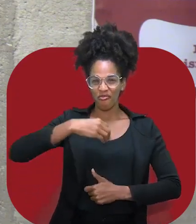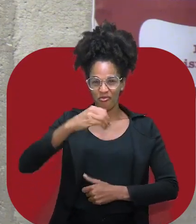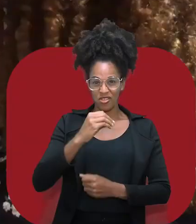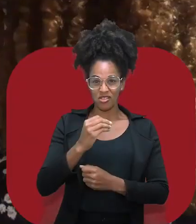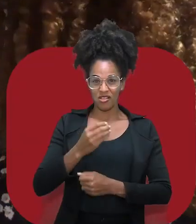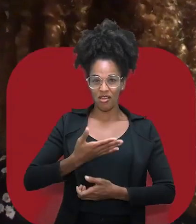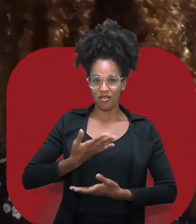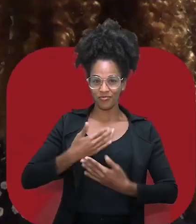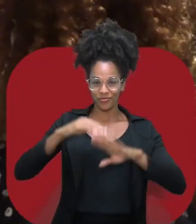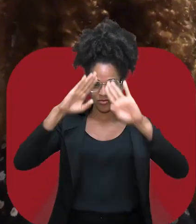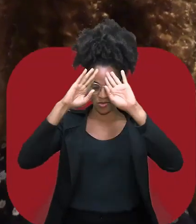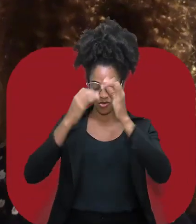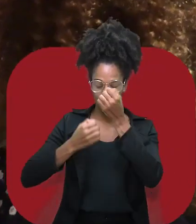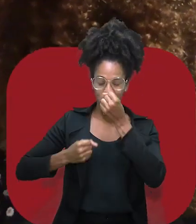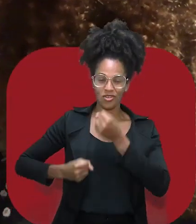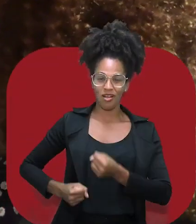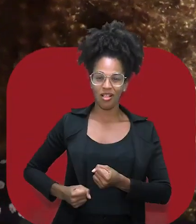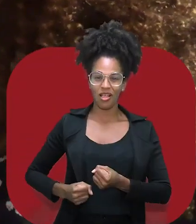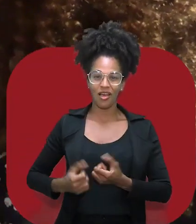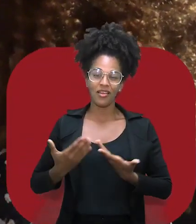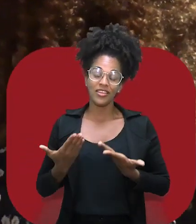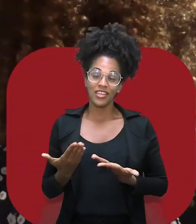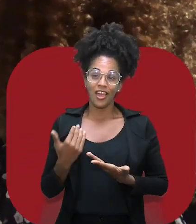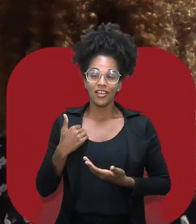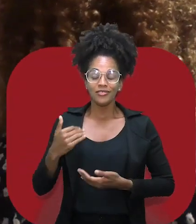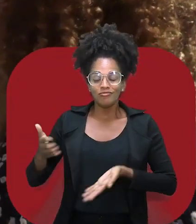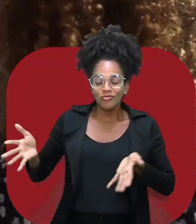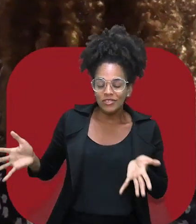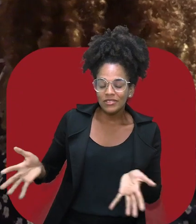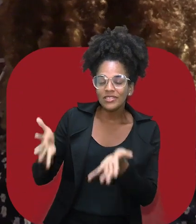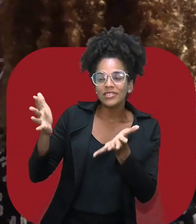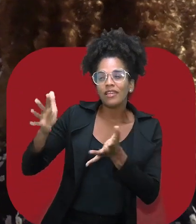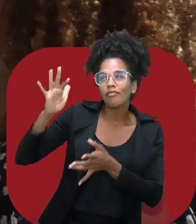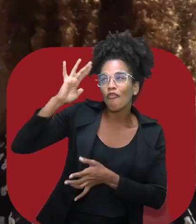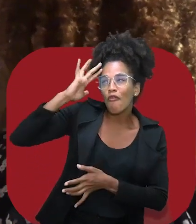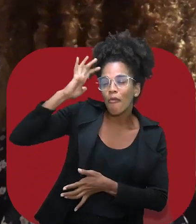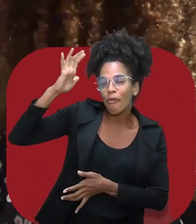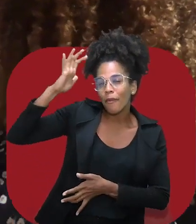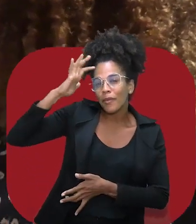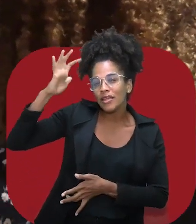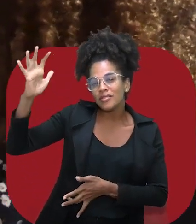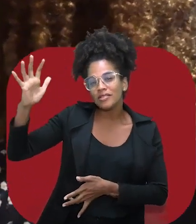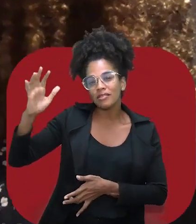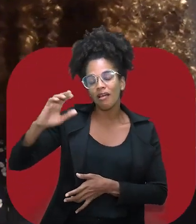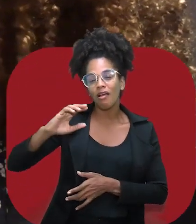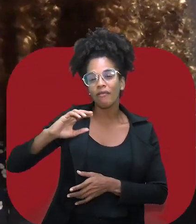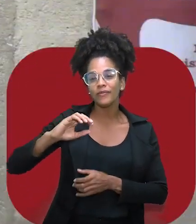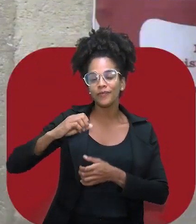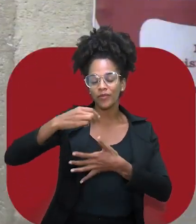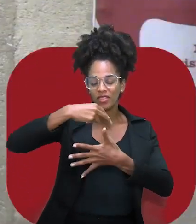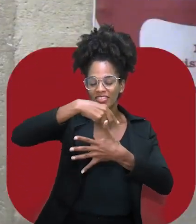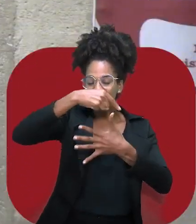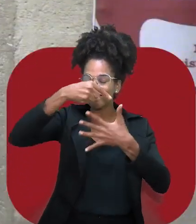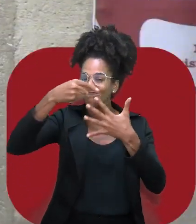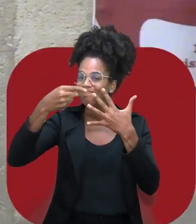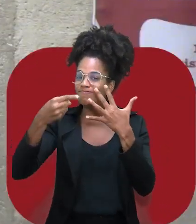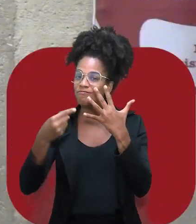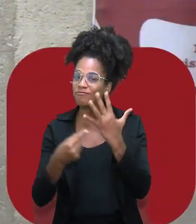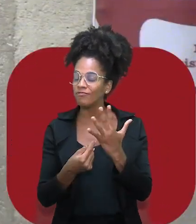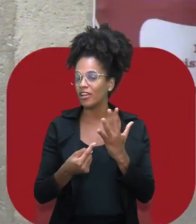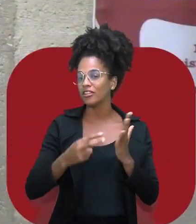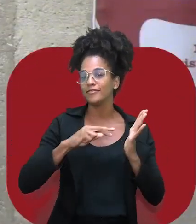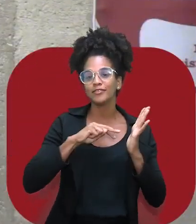candomblé, que provoca a gente a buscar entender um pouco sobre todos esses elementos que fazem parte